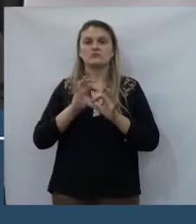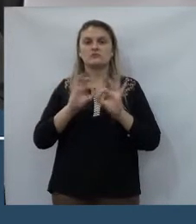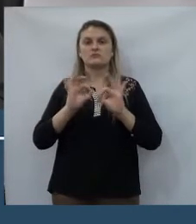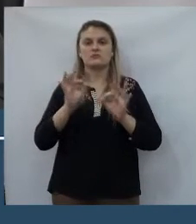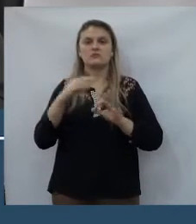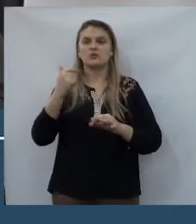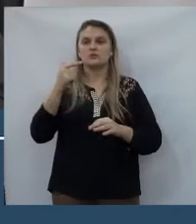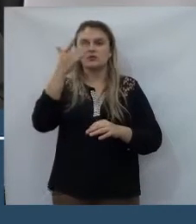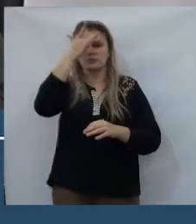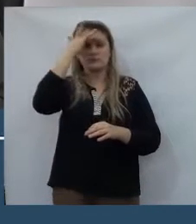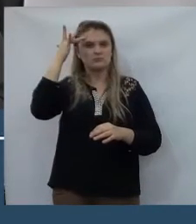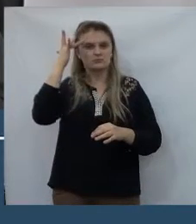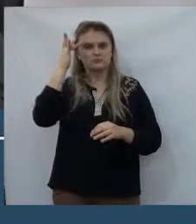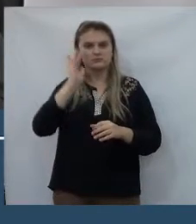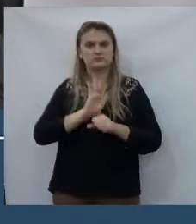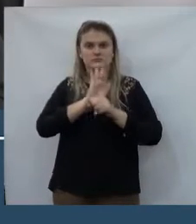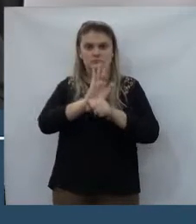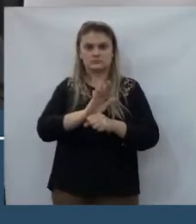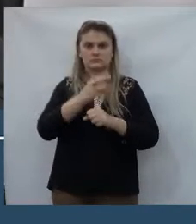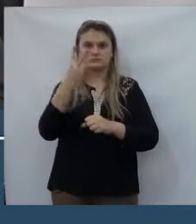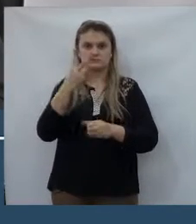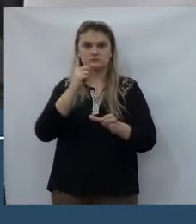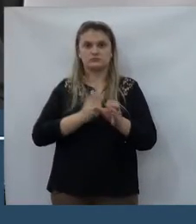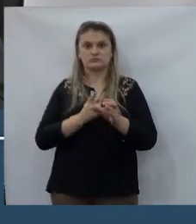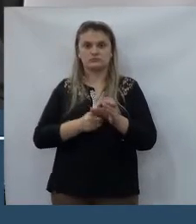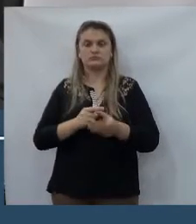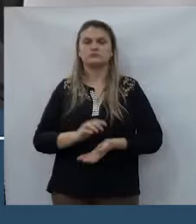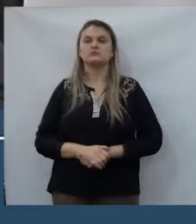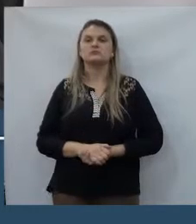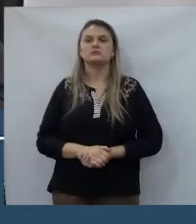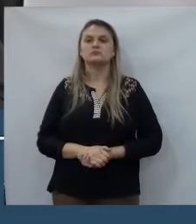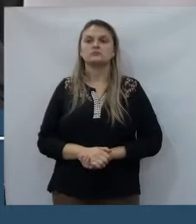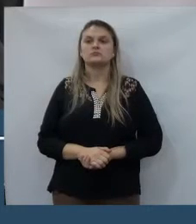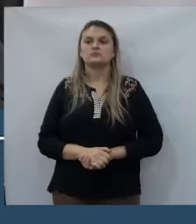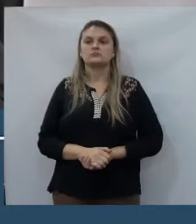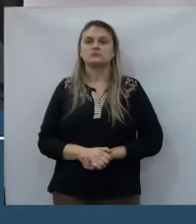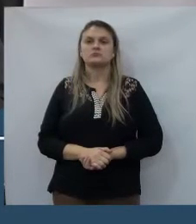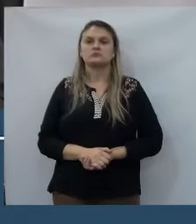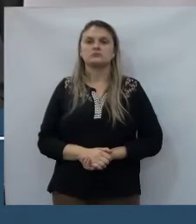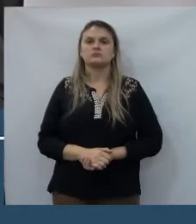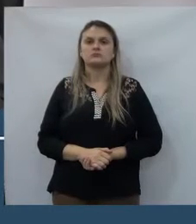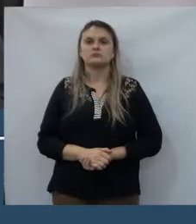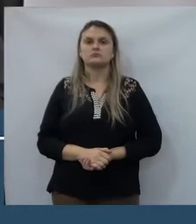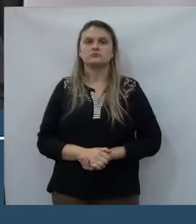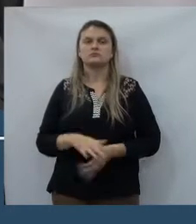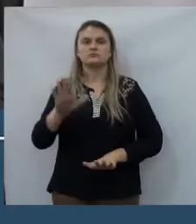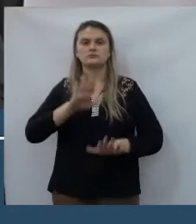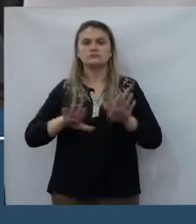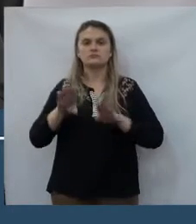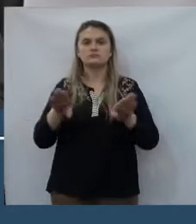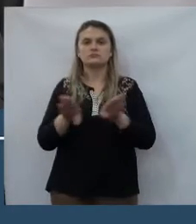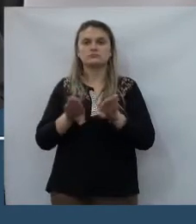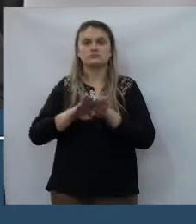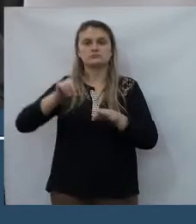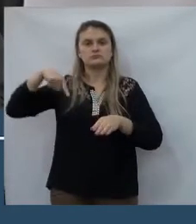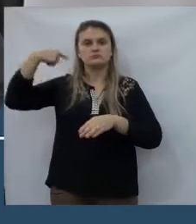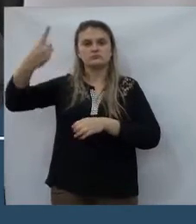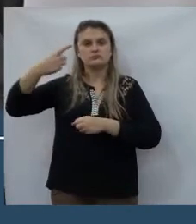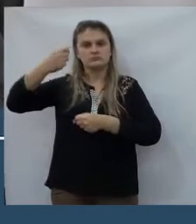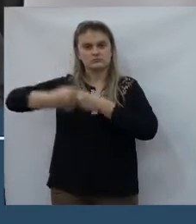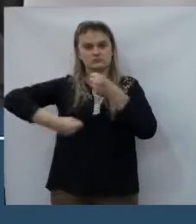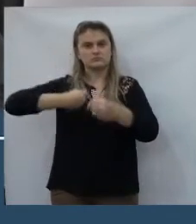frota necessária para atender as duas cidades. E, de repente, para o ano que vem,